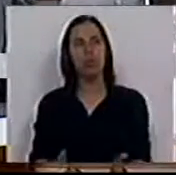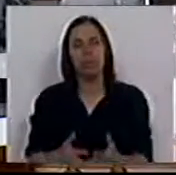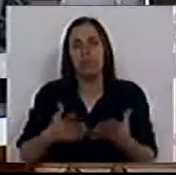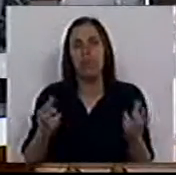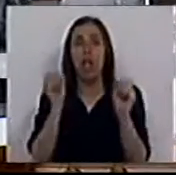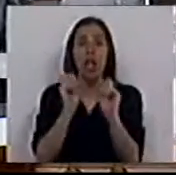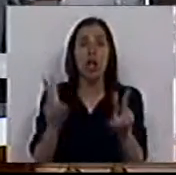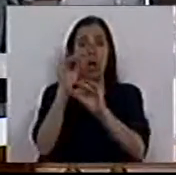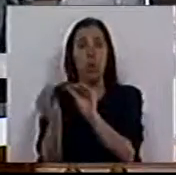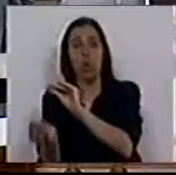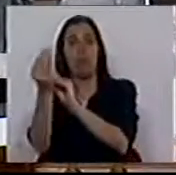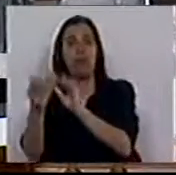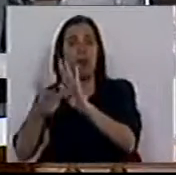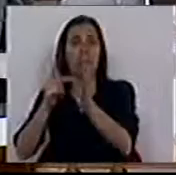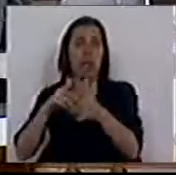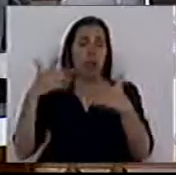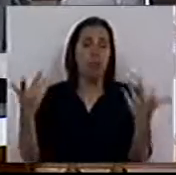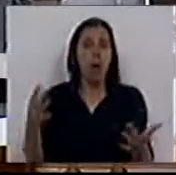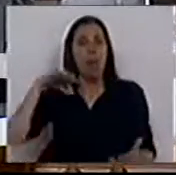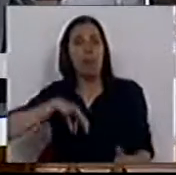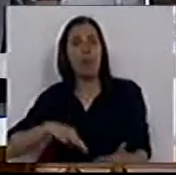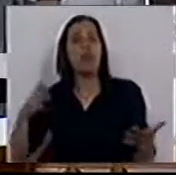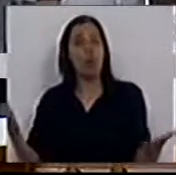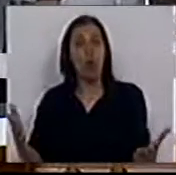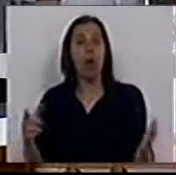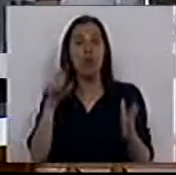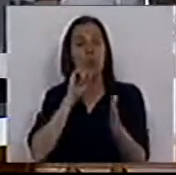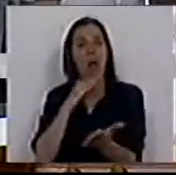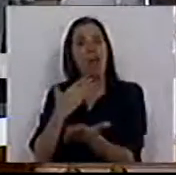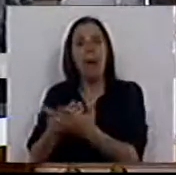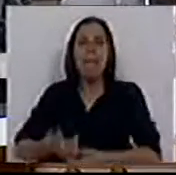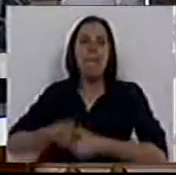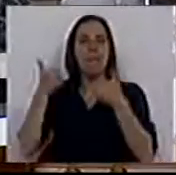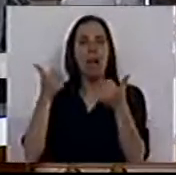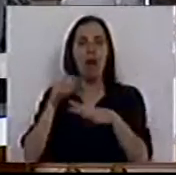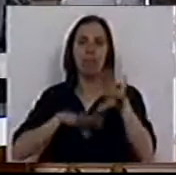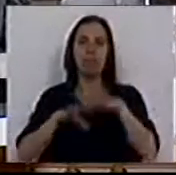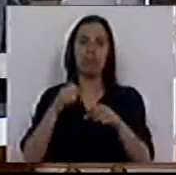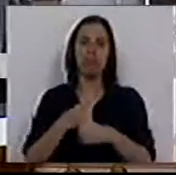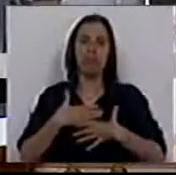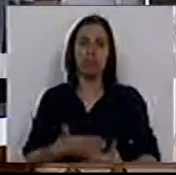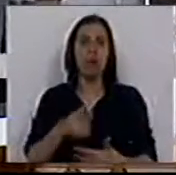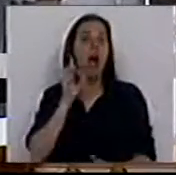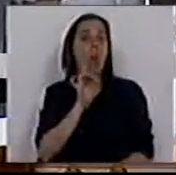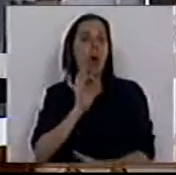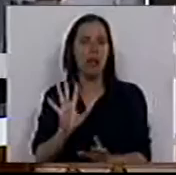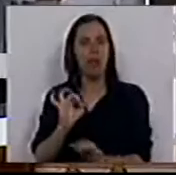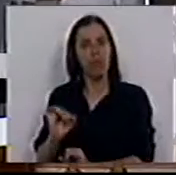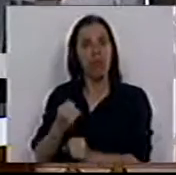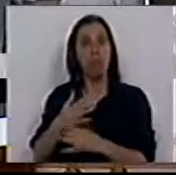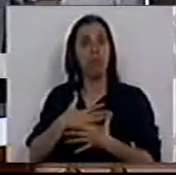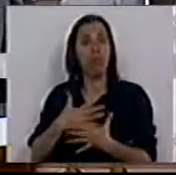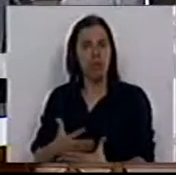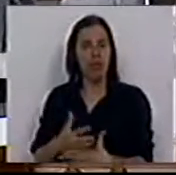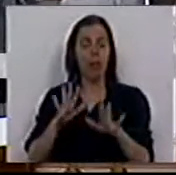de inovações tecnológicas e profissionais que possam contribuir para o melhor exercício e qualidade da sua